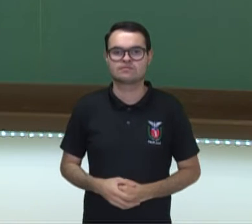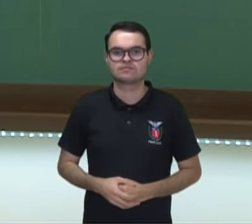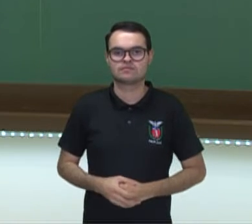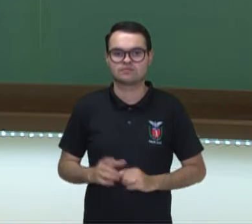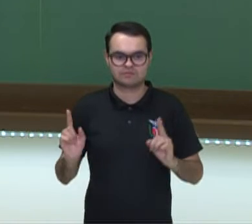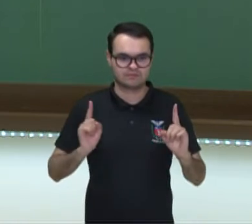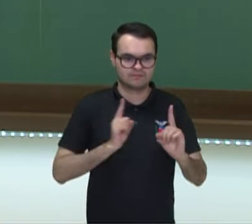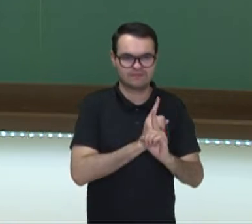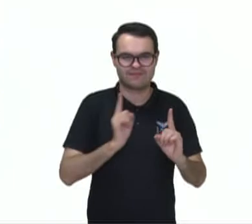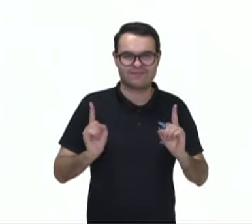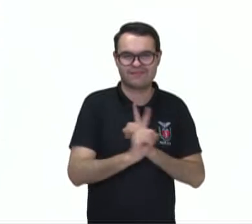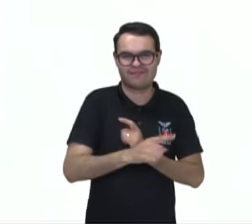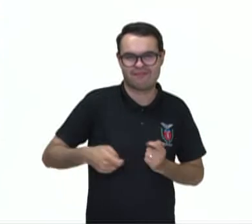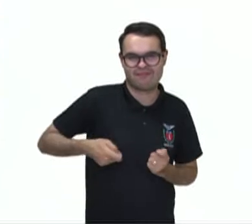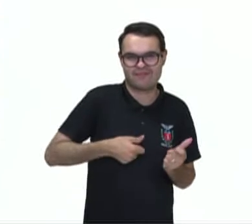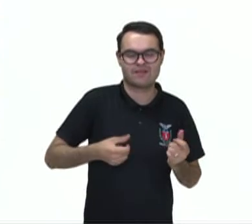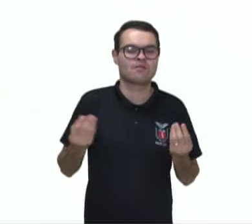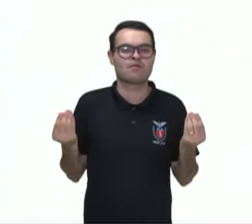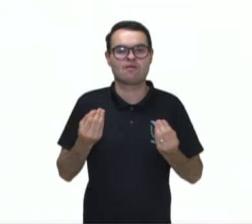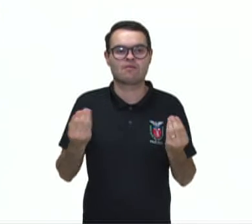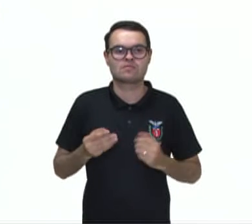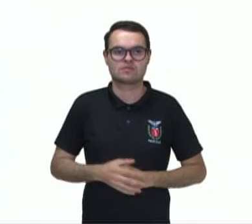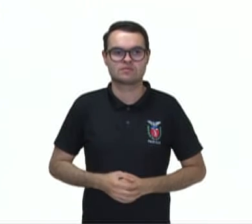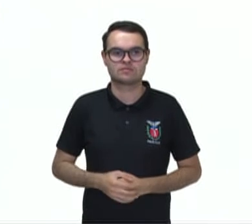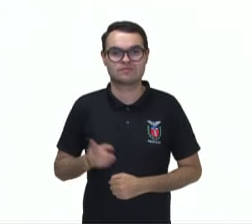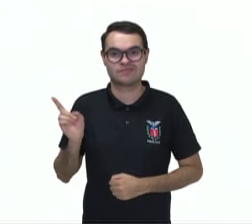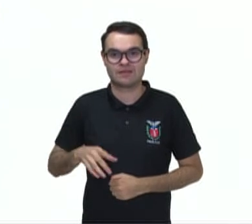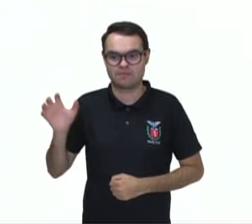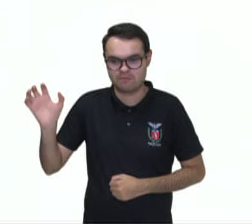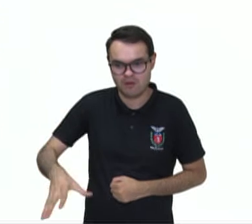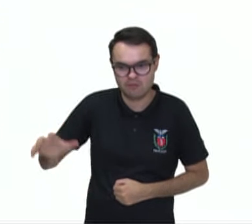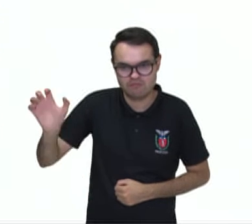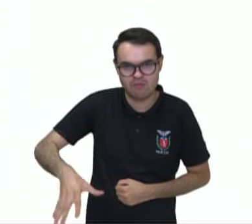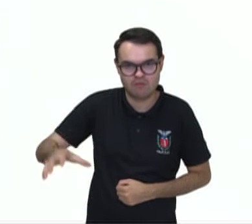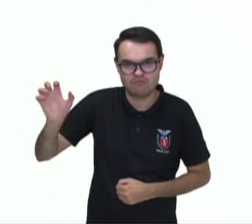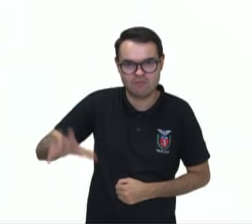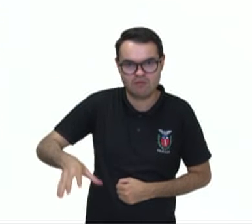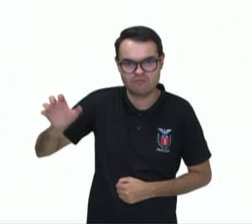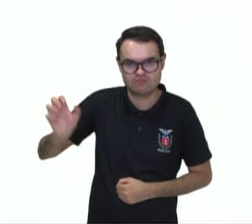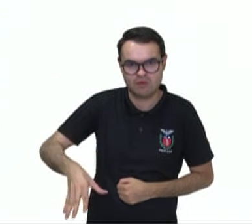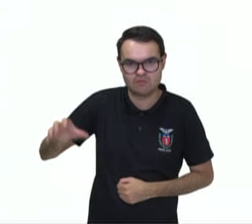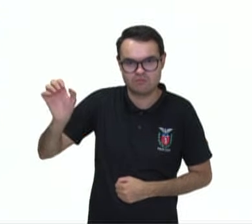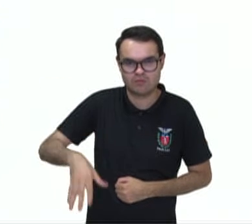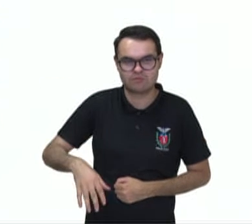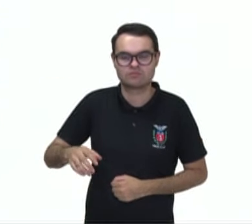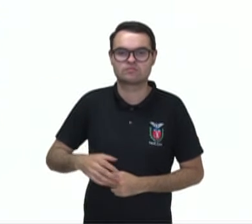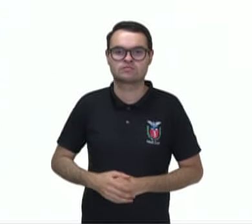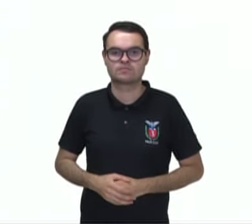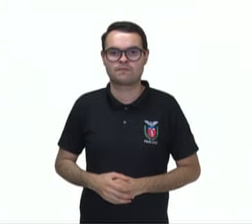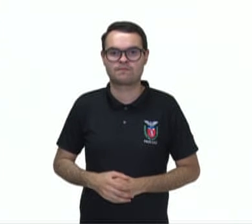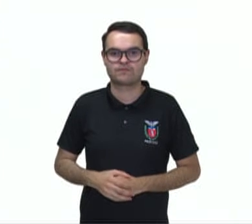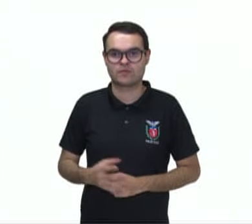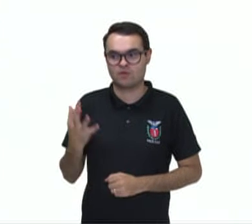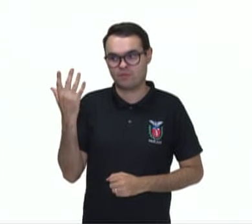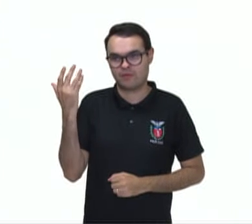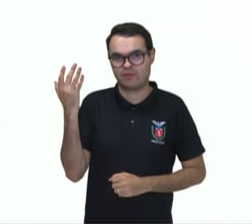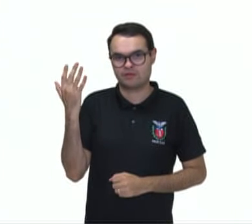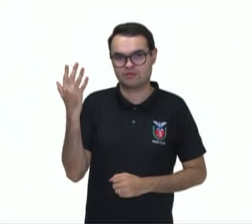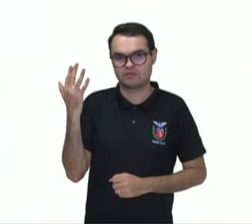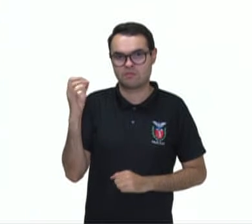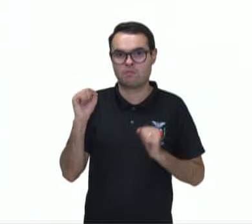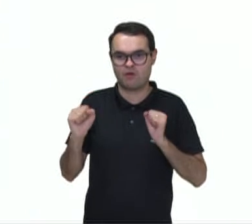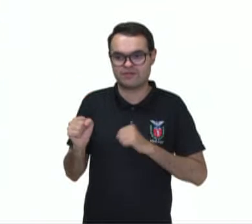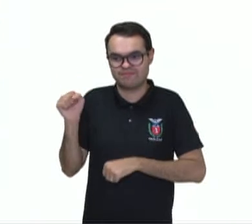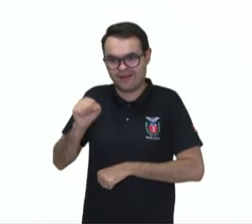drible. É um movimento de bater a bola contra o solo com uma das mãos, estando o